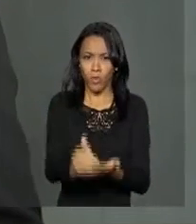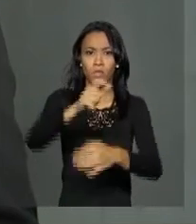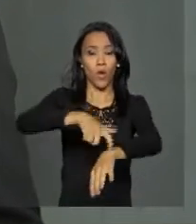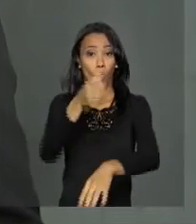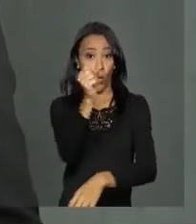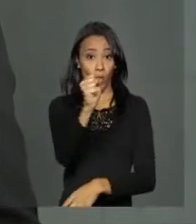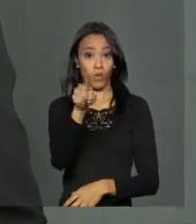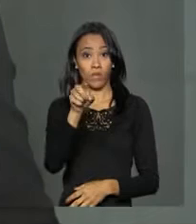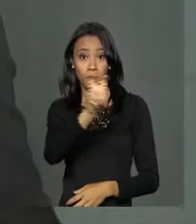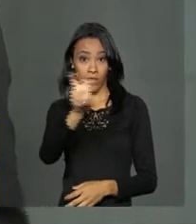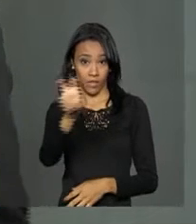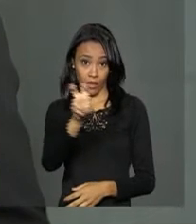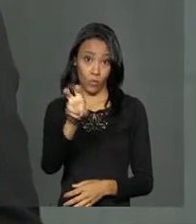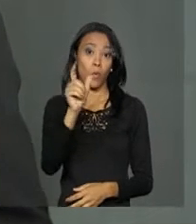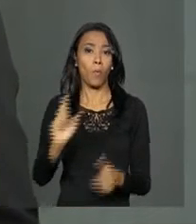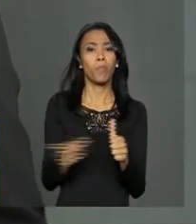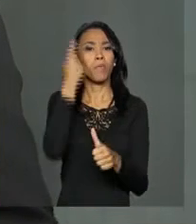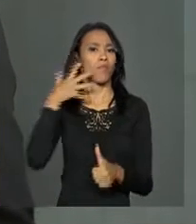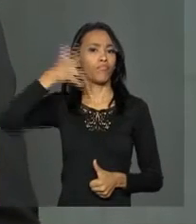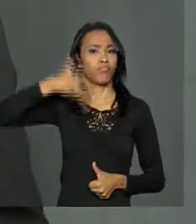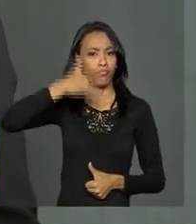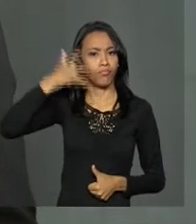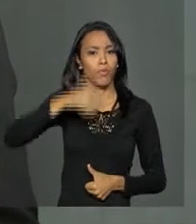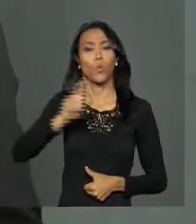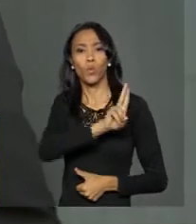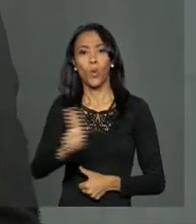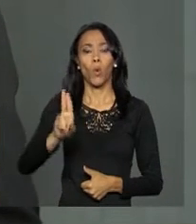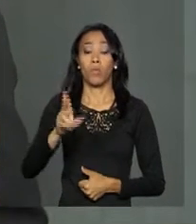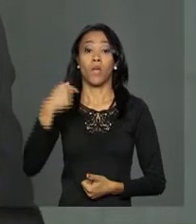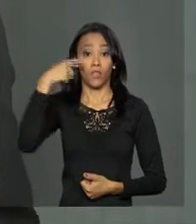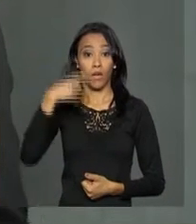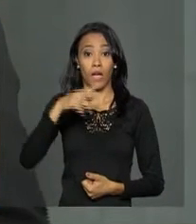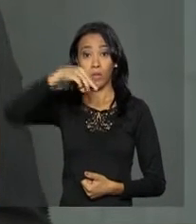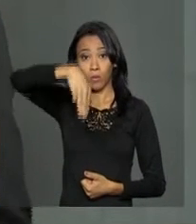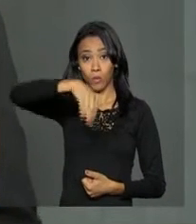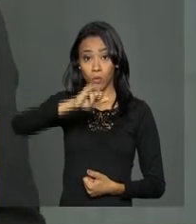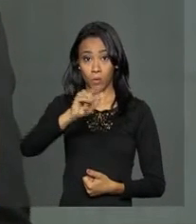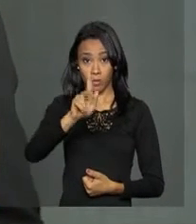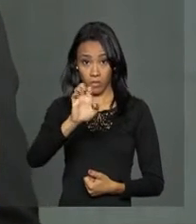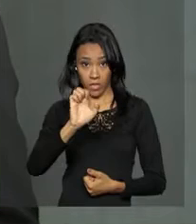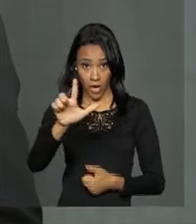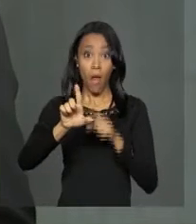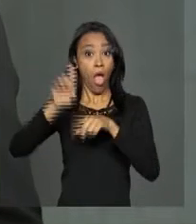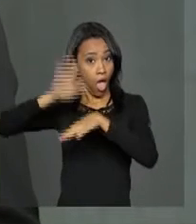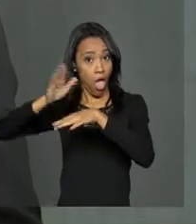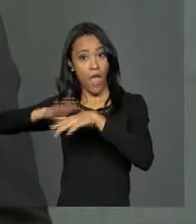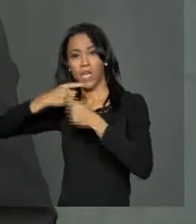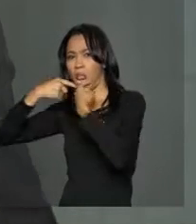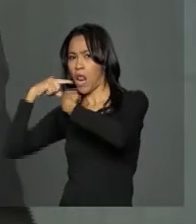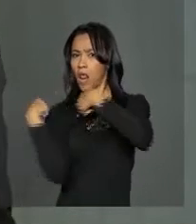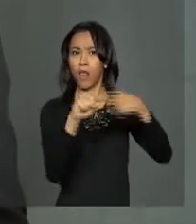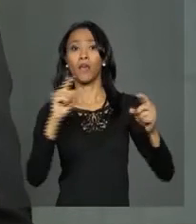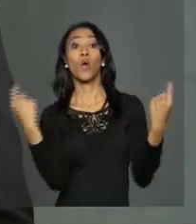e 55 minutos. O primeiro a falar foi o jurista Miguel Reales Júnior, um dos autores da denúncia contra a presidenta Dilma Rousseff.